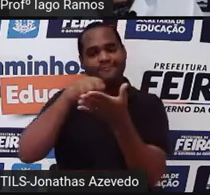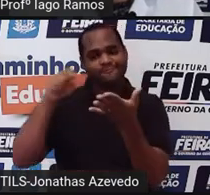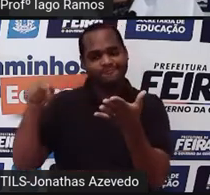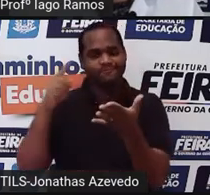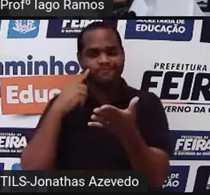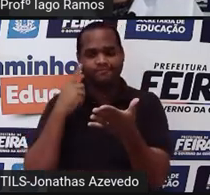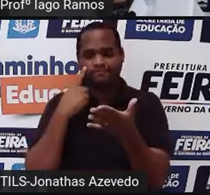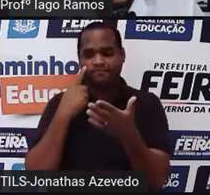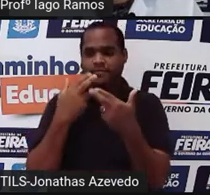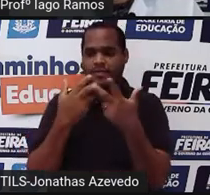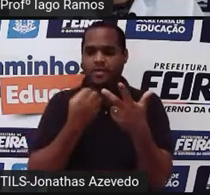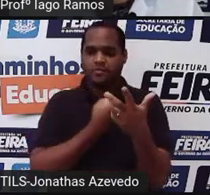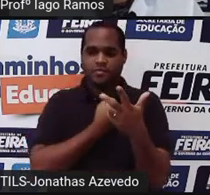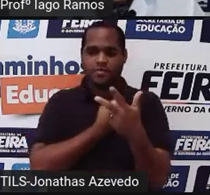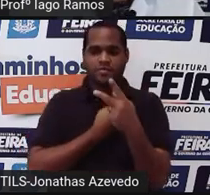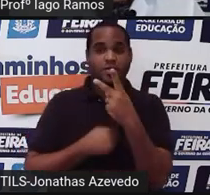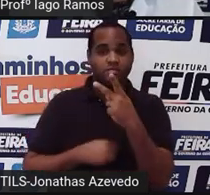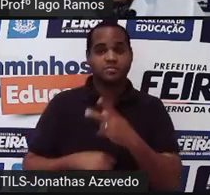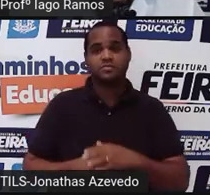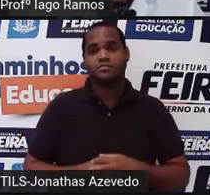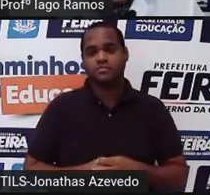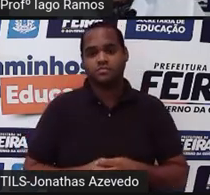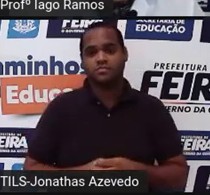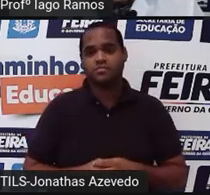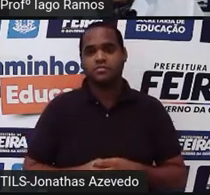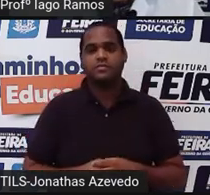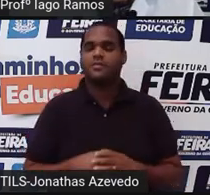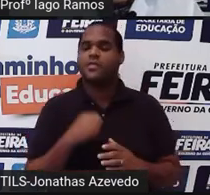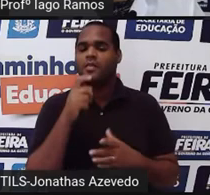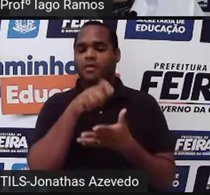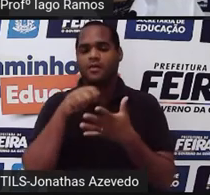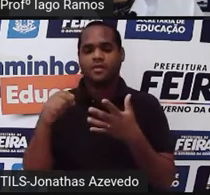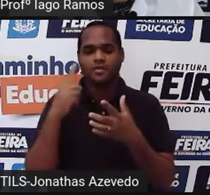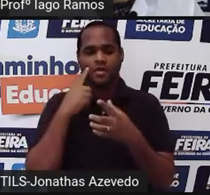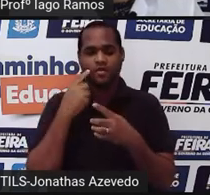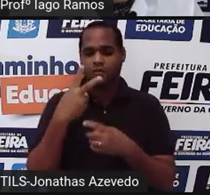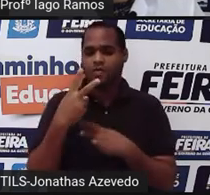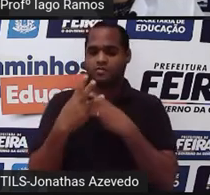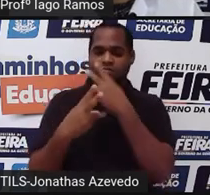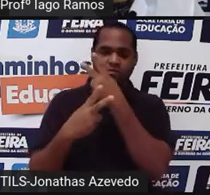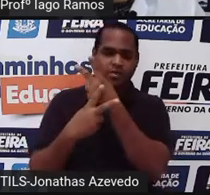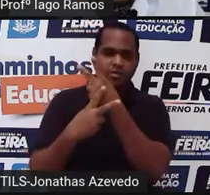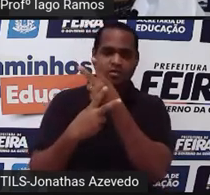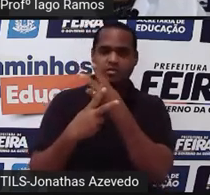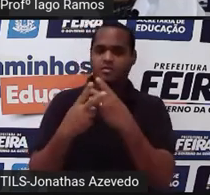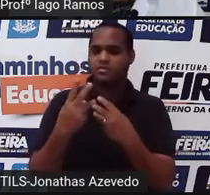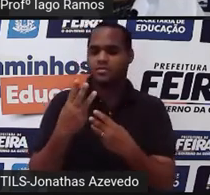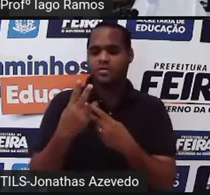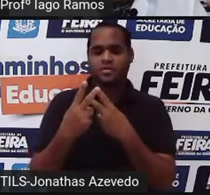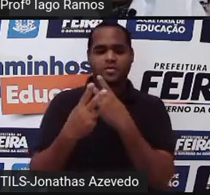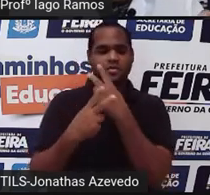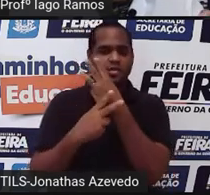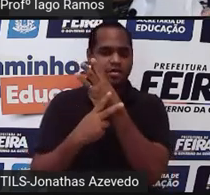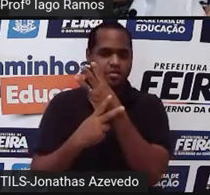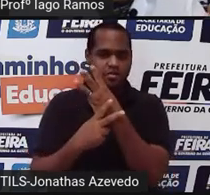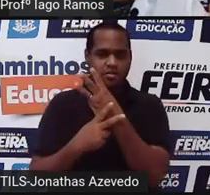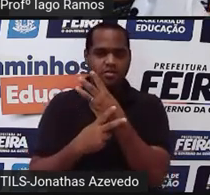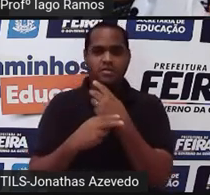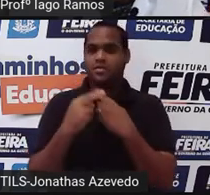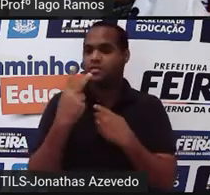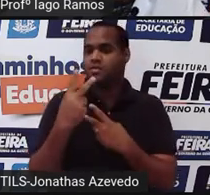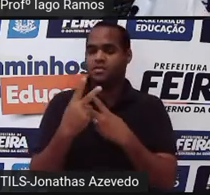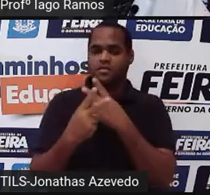tela ali, vou colocar um 2. Só que eu vou escrever potência de 2, olha só. Escrevi 2 elevado a 3,